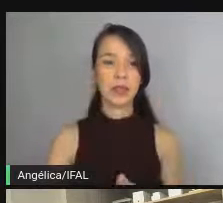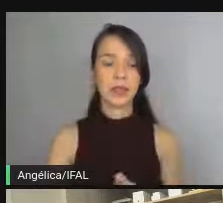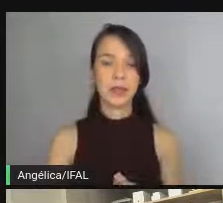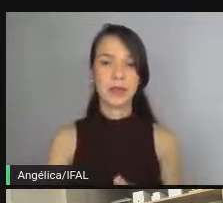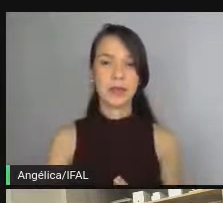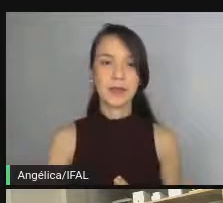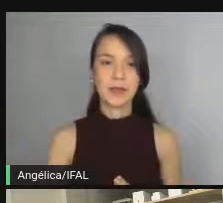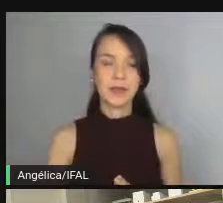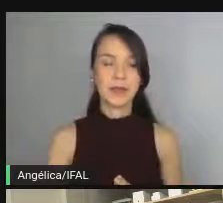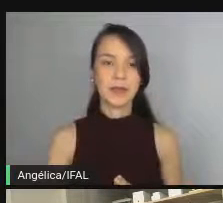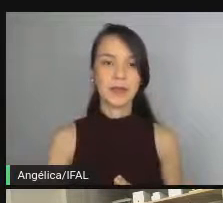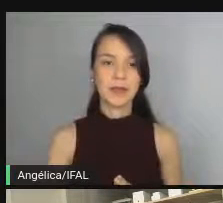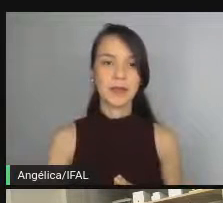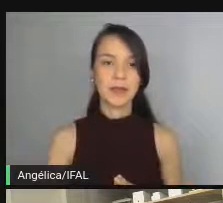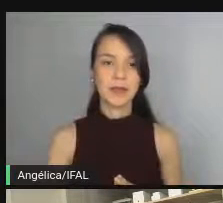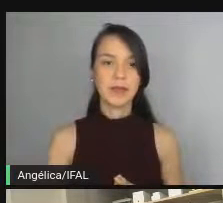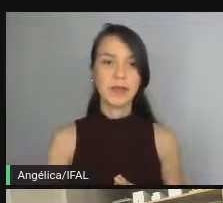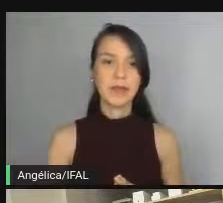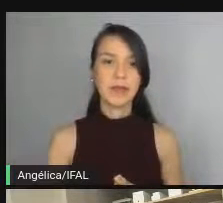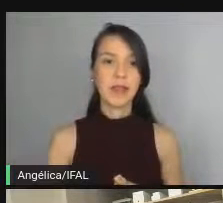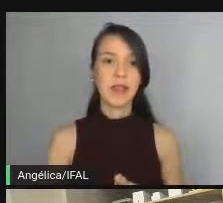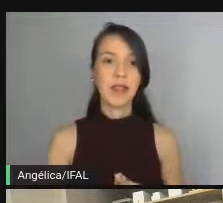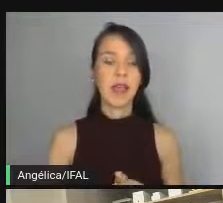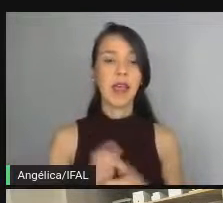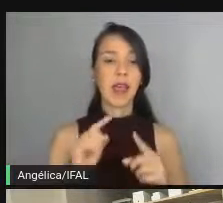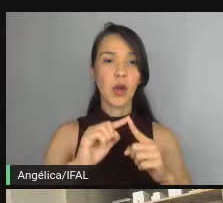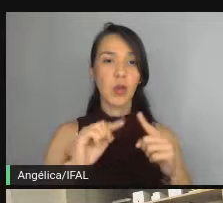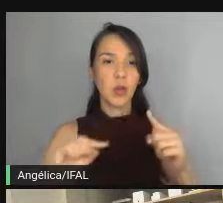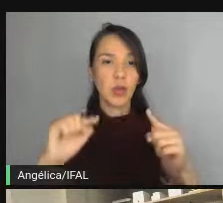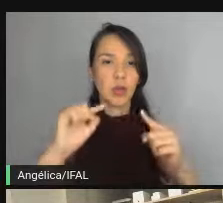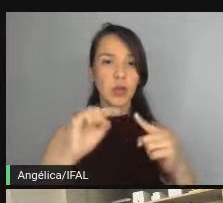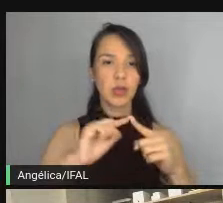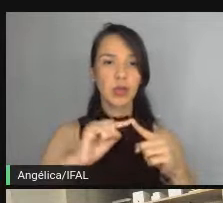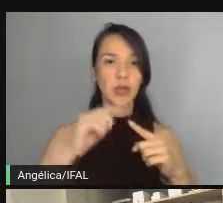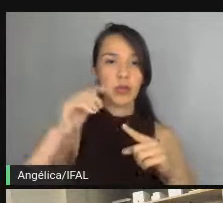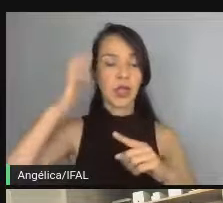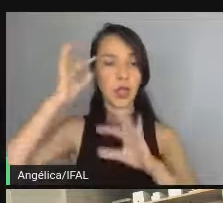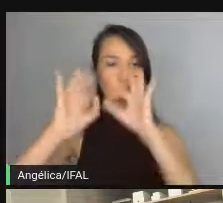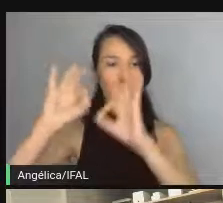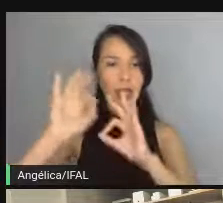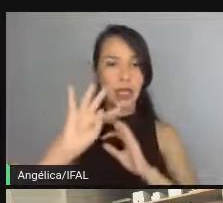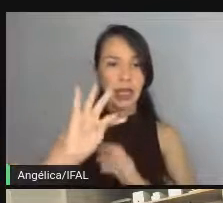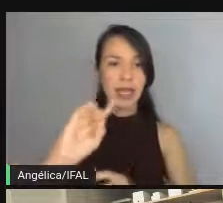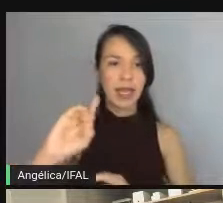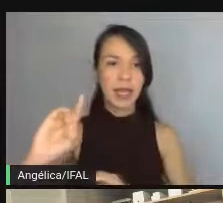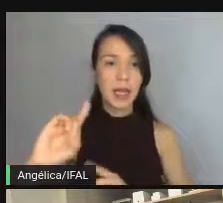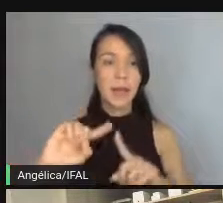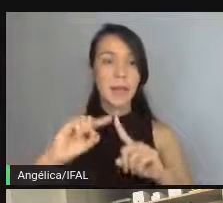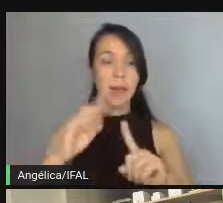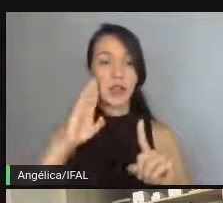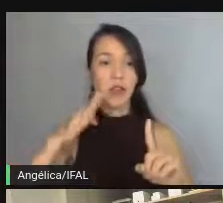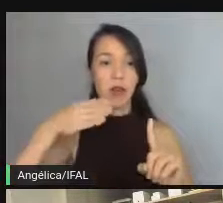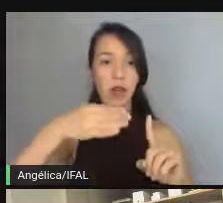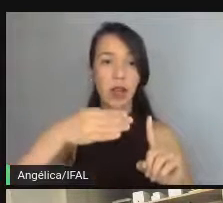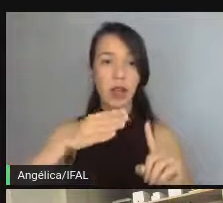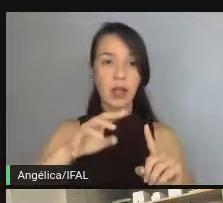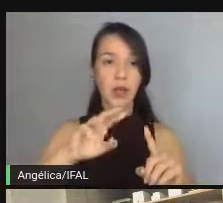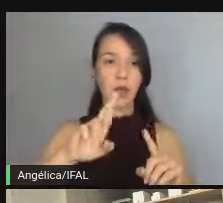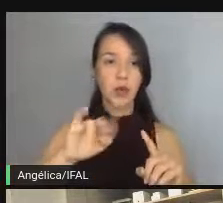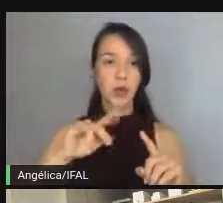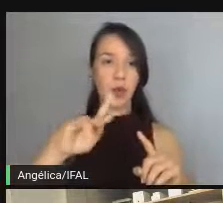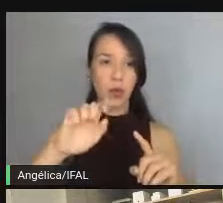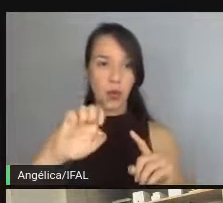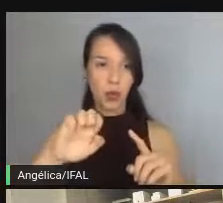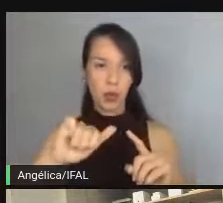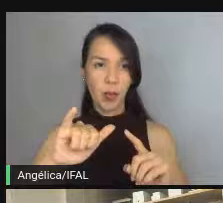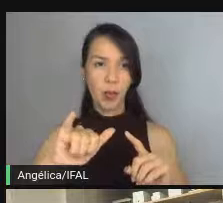live é ciclo de planejamento com TTD. Mas, na verdade, é do requisito até o deploy com BDD, né? Esse ciclo